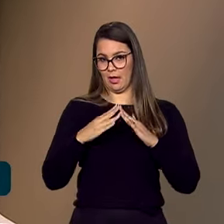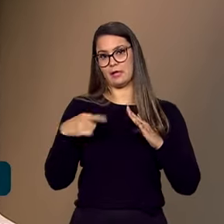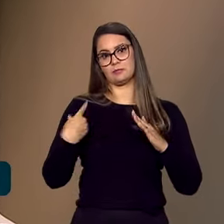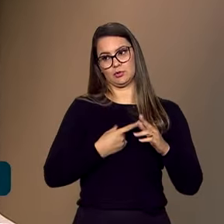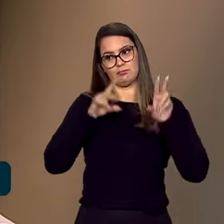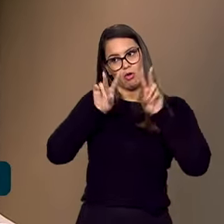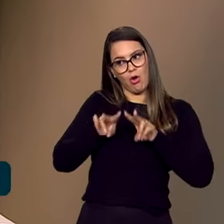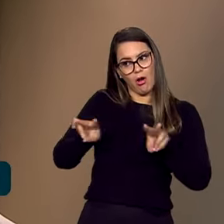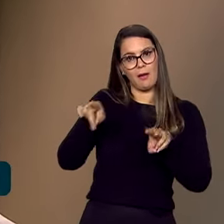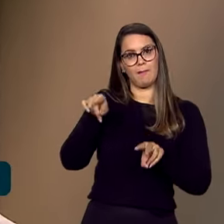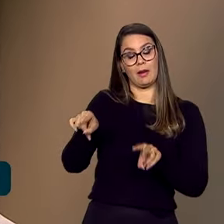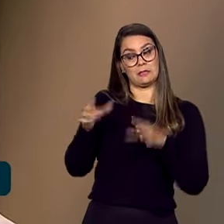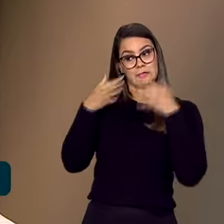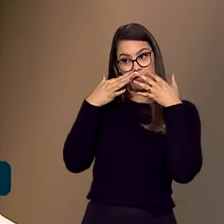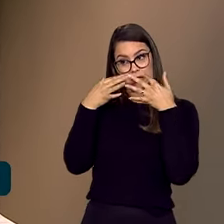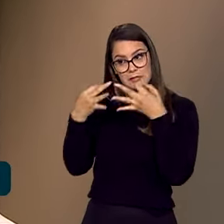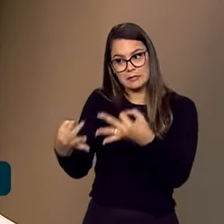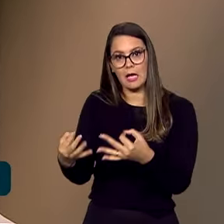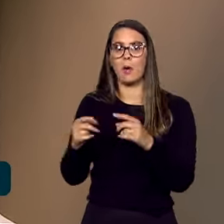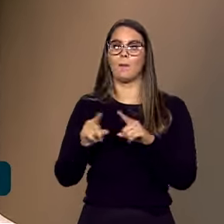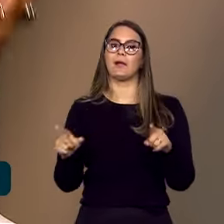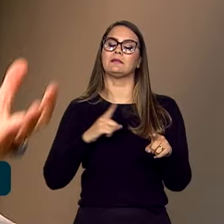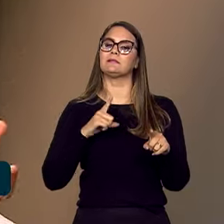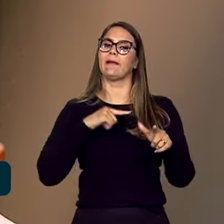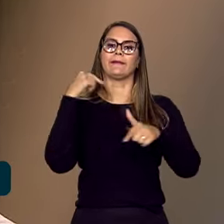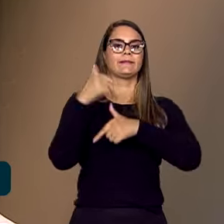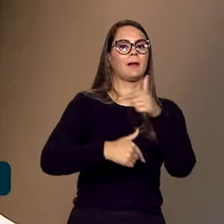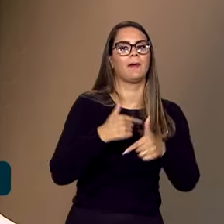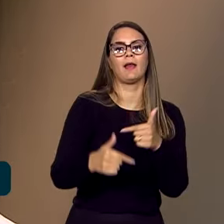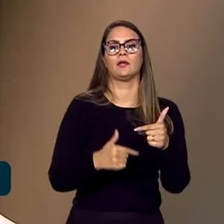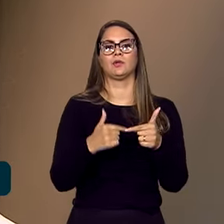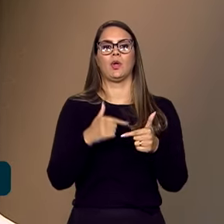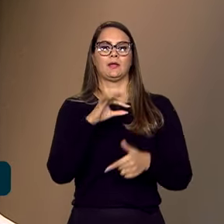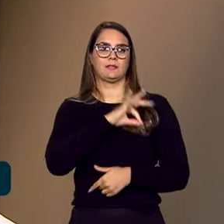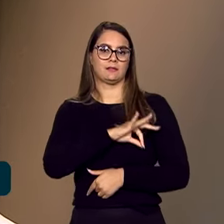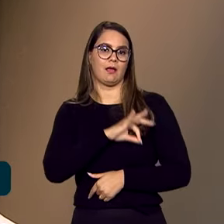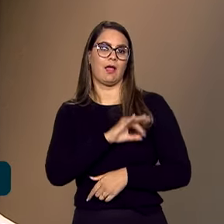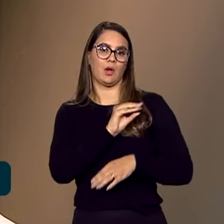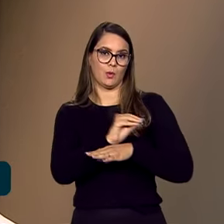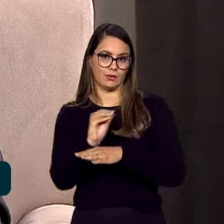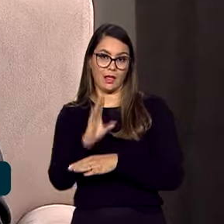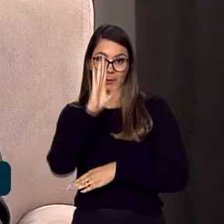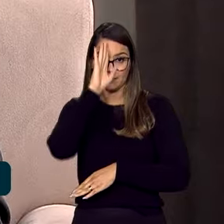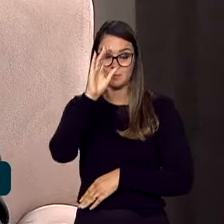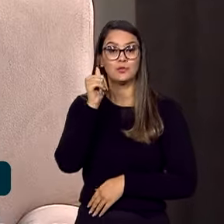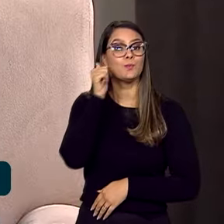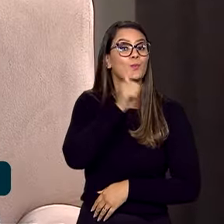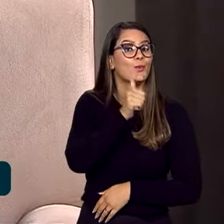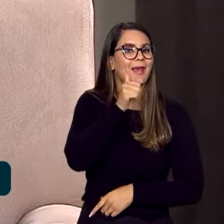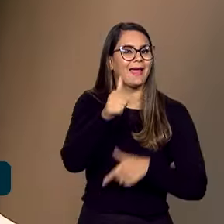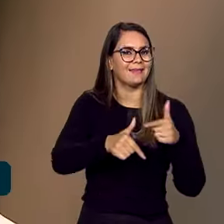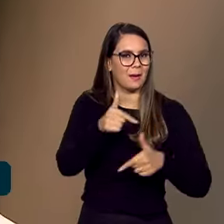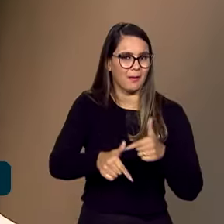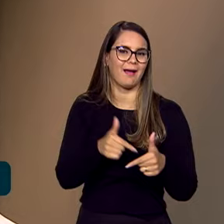tem que olhar com muita atenção, mas também tem todas as trabalhadoras remuneradas do cuidado. Principalmente trabalhadoras, né? Principalmente